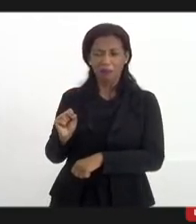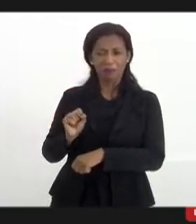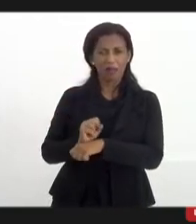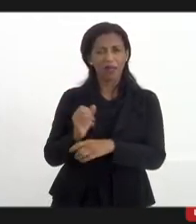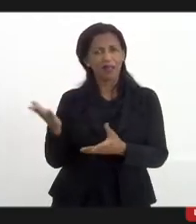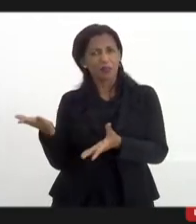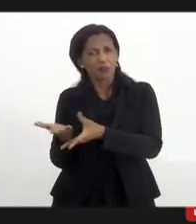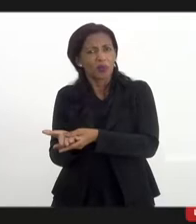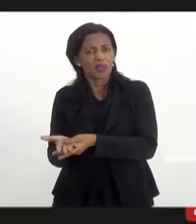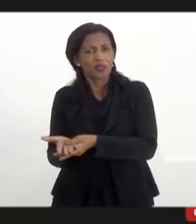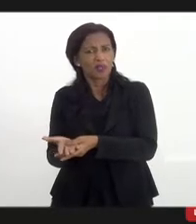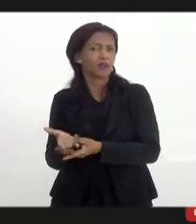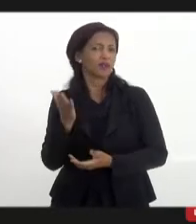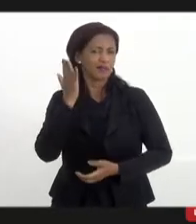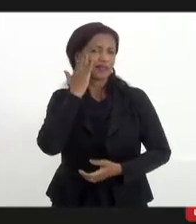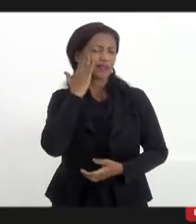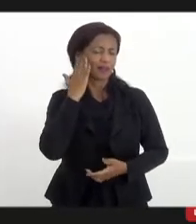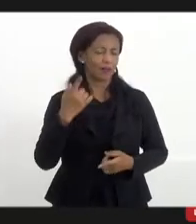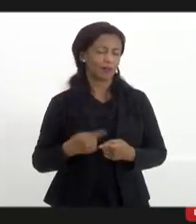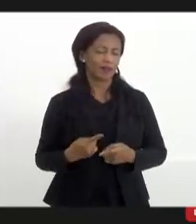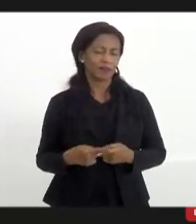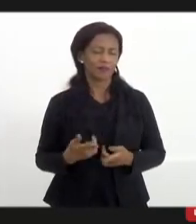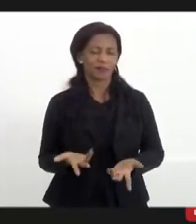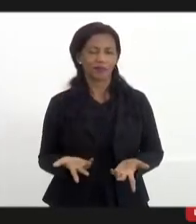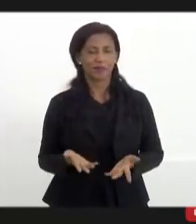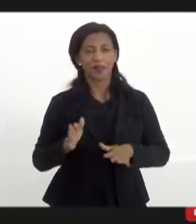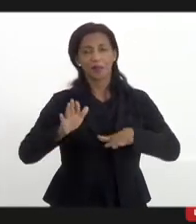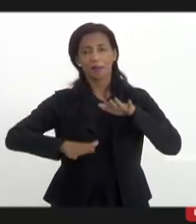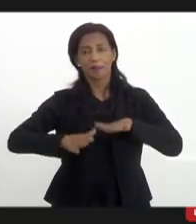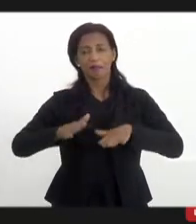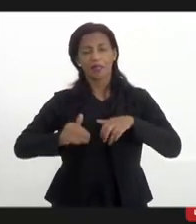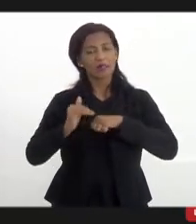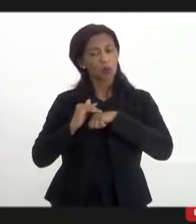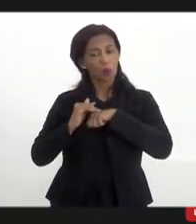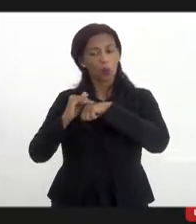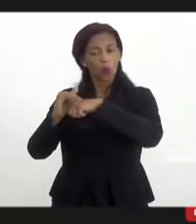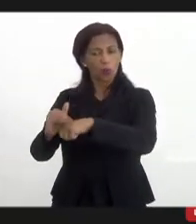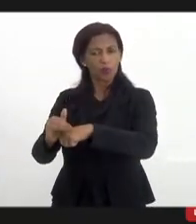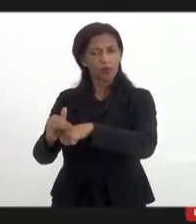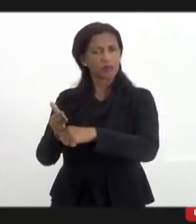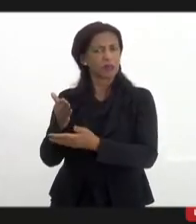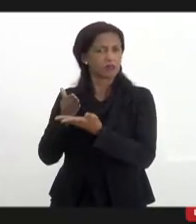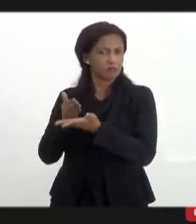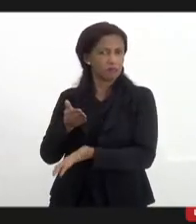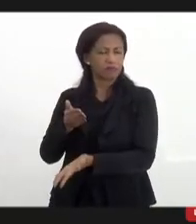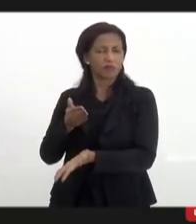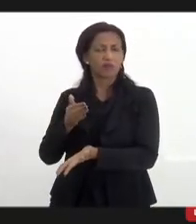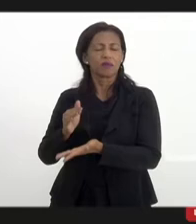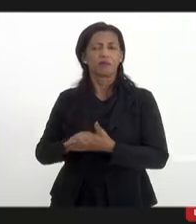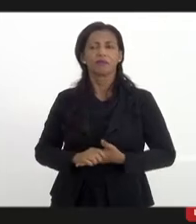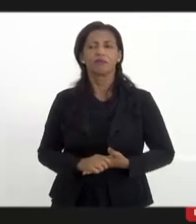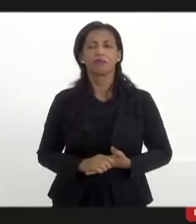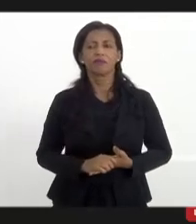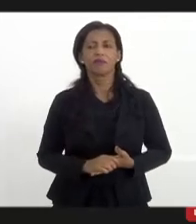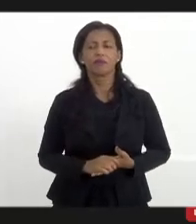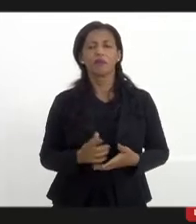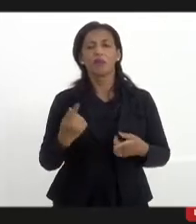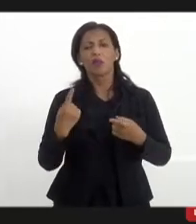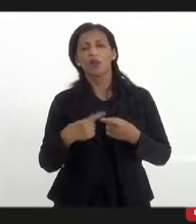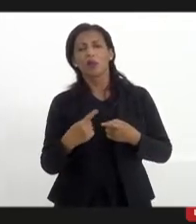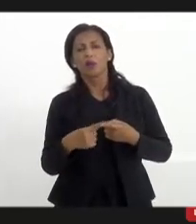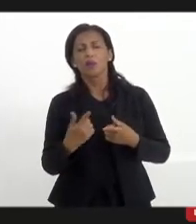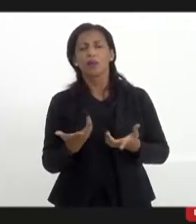a gente sabe por quê, no entanto, estava conversando com a Fátima e a gente estava falando o seguinte, por que a gente